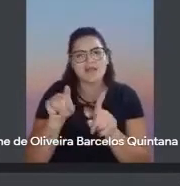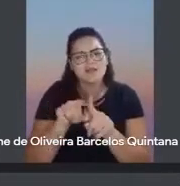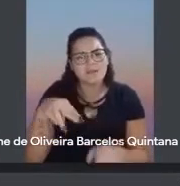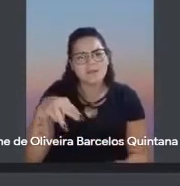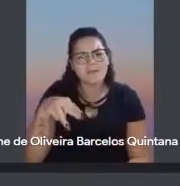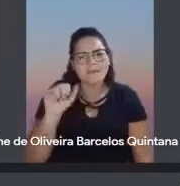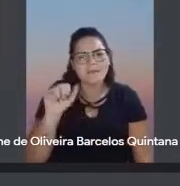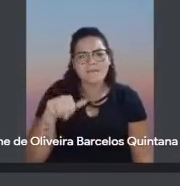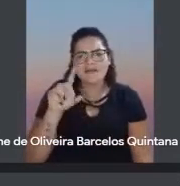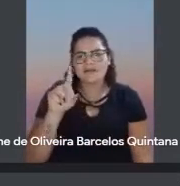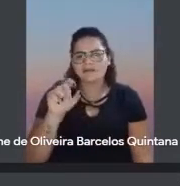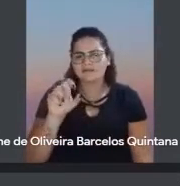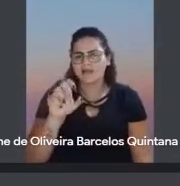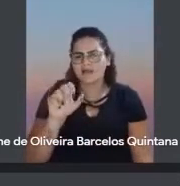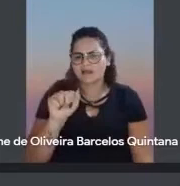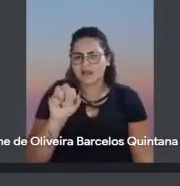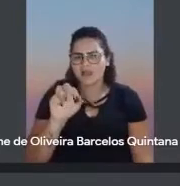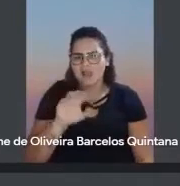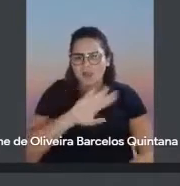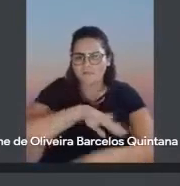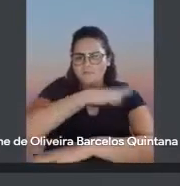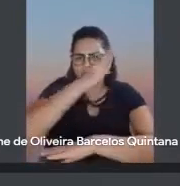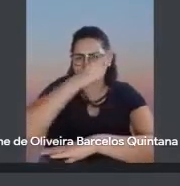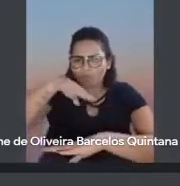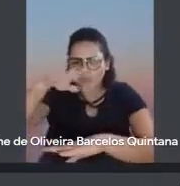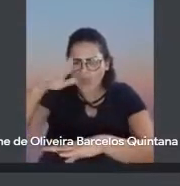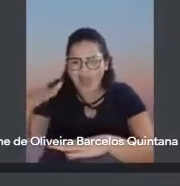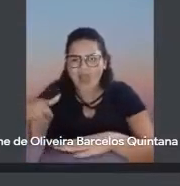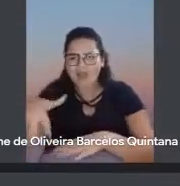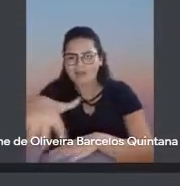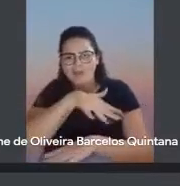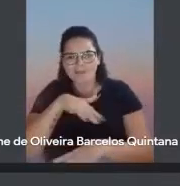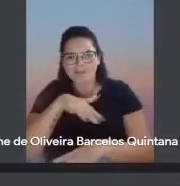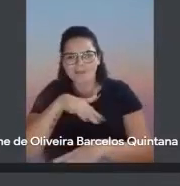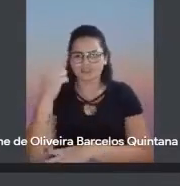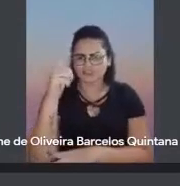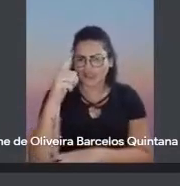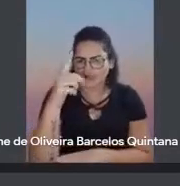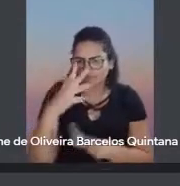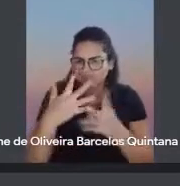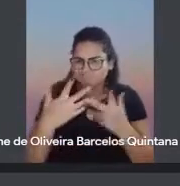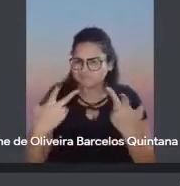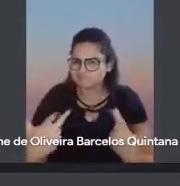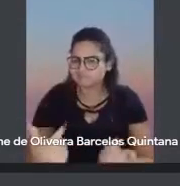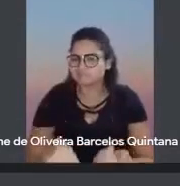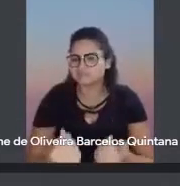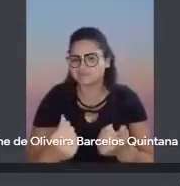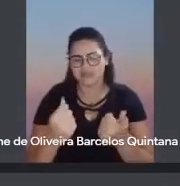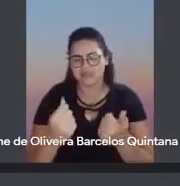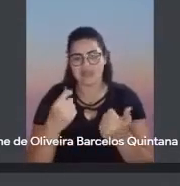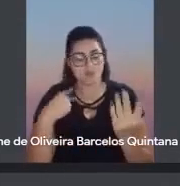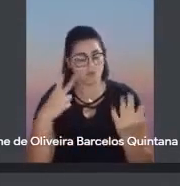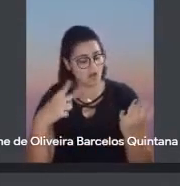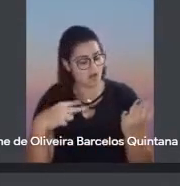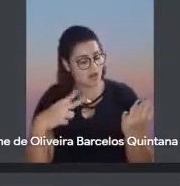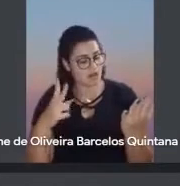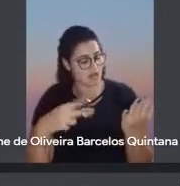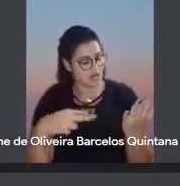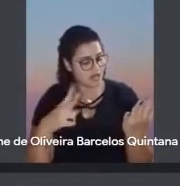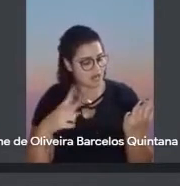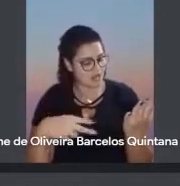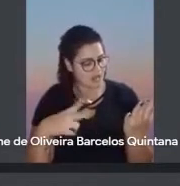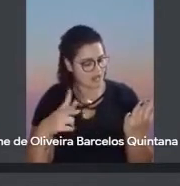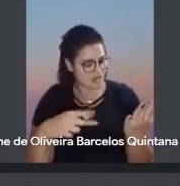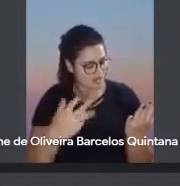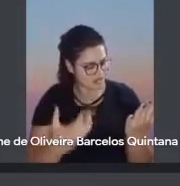favela, com as montanhas, com a geologia, com tudo. Então, aquilo, assim, cada vez que eu leio, eu leio uma coisa